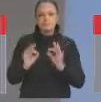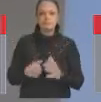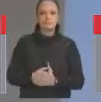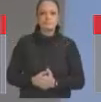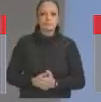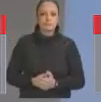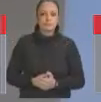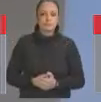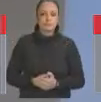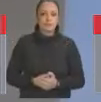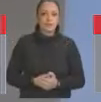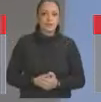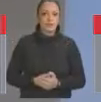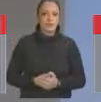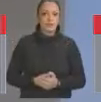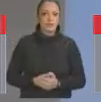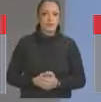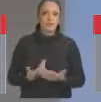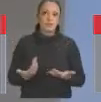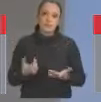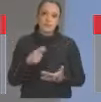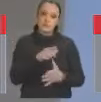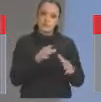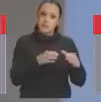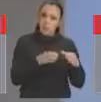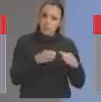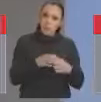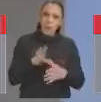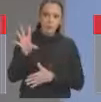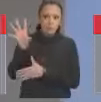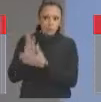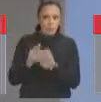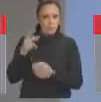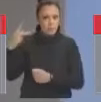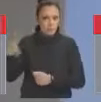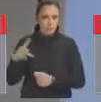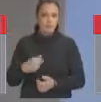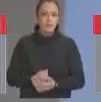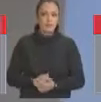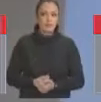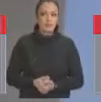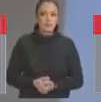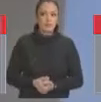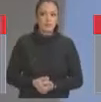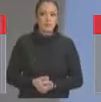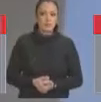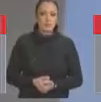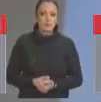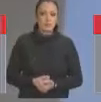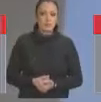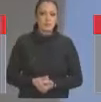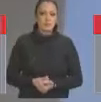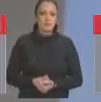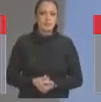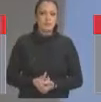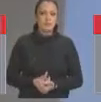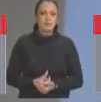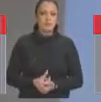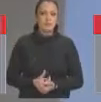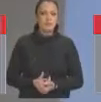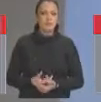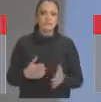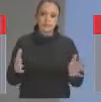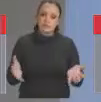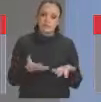Catarina. é a inspiração desse movimento, desse nefasto movimento de lá de Sorocaba, que está